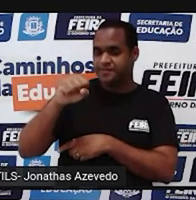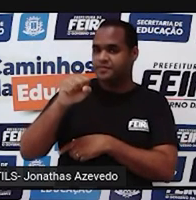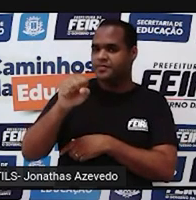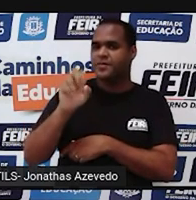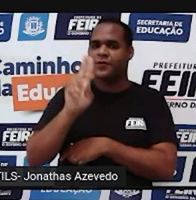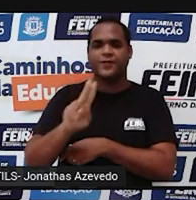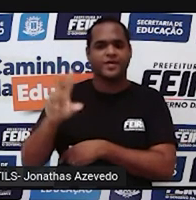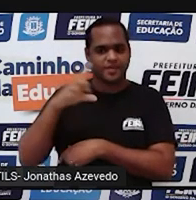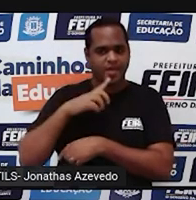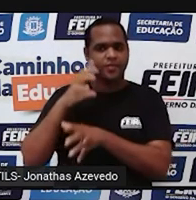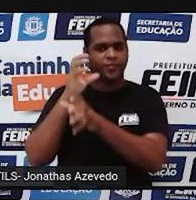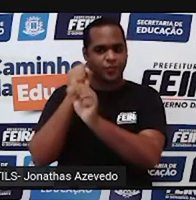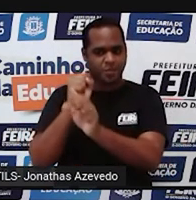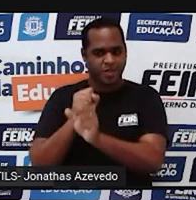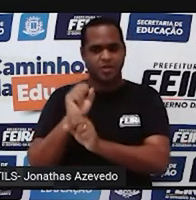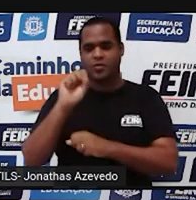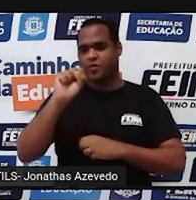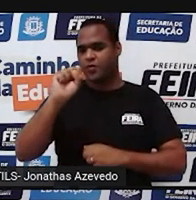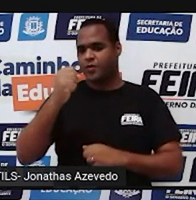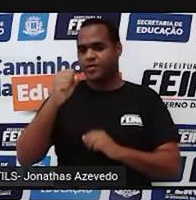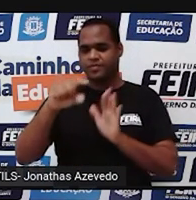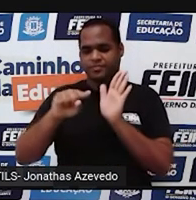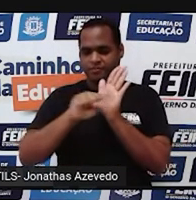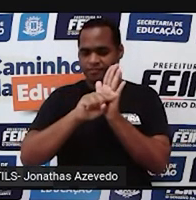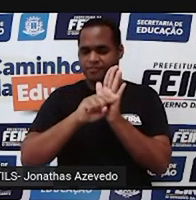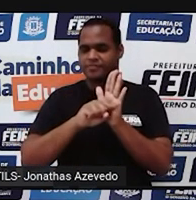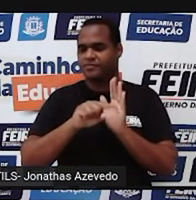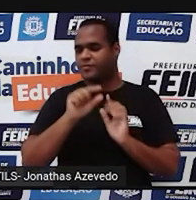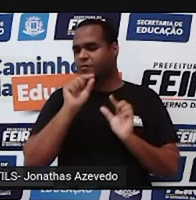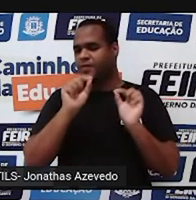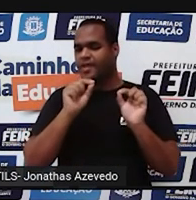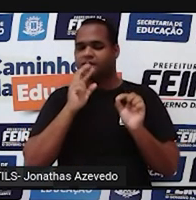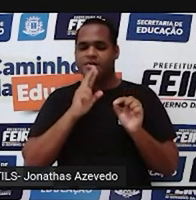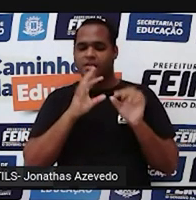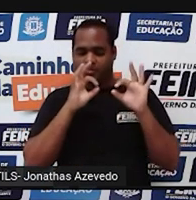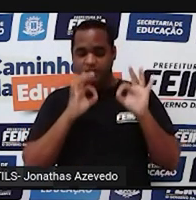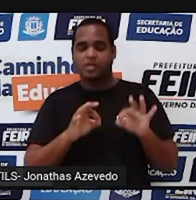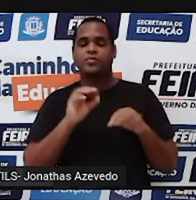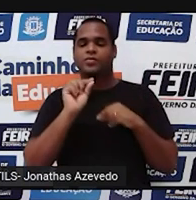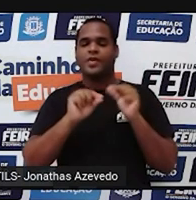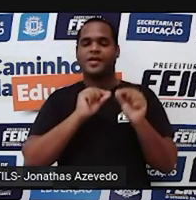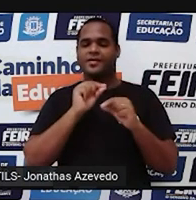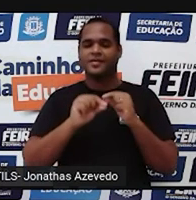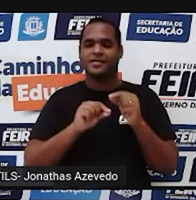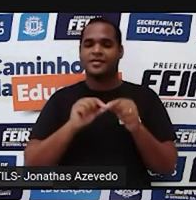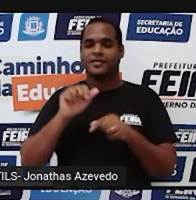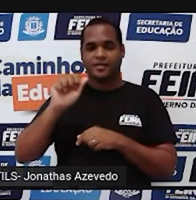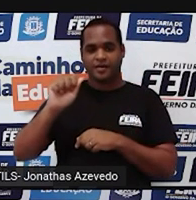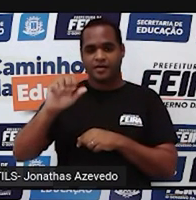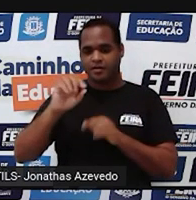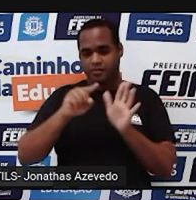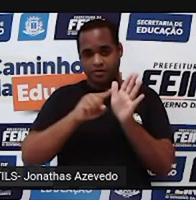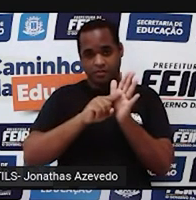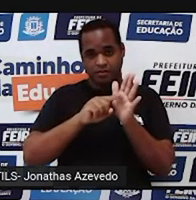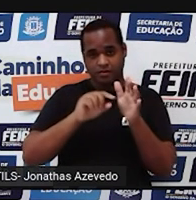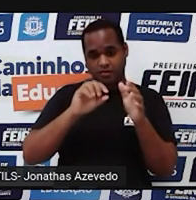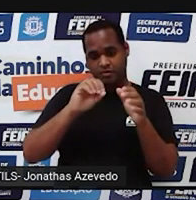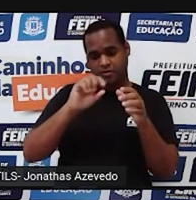decimal para o número oito negativo. O correto é letra A, menos 0,8,